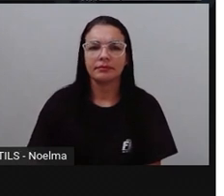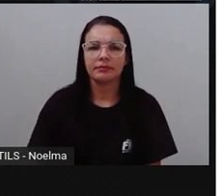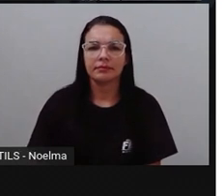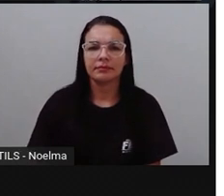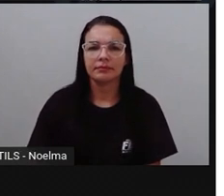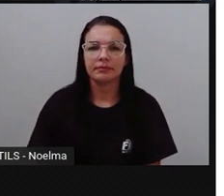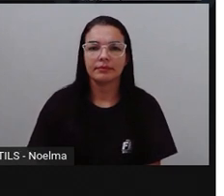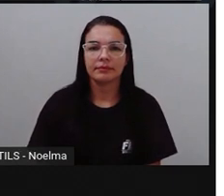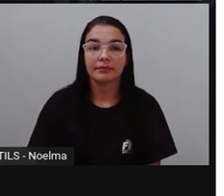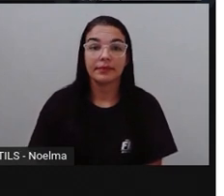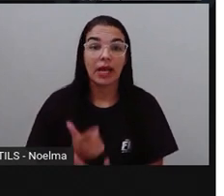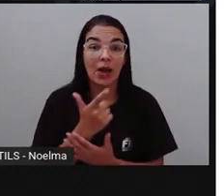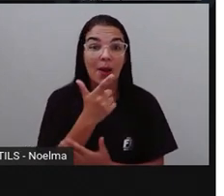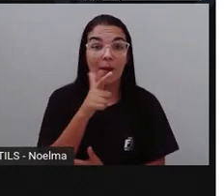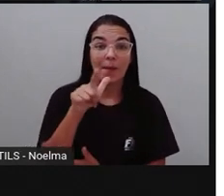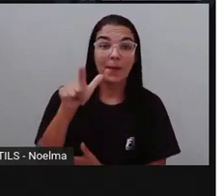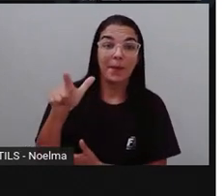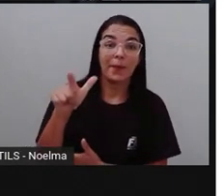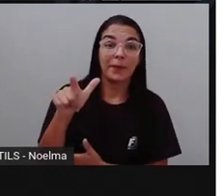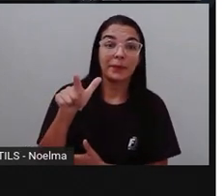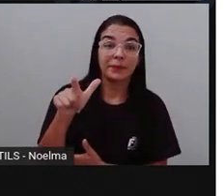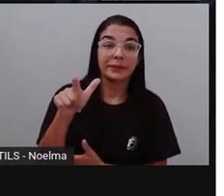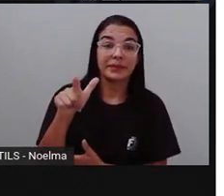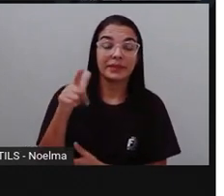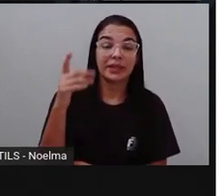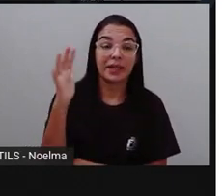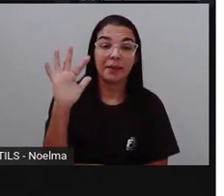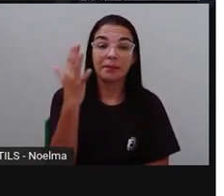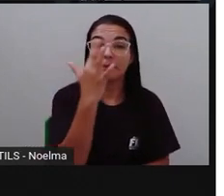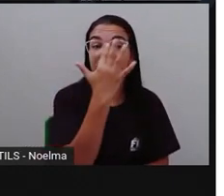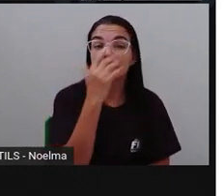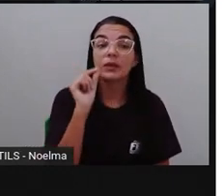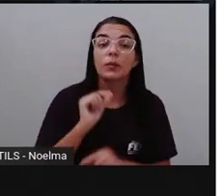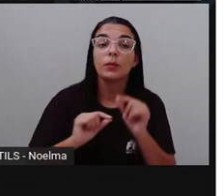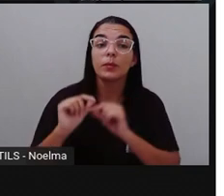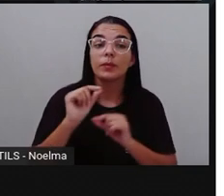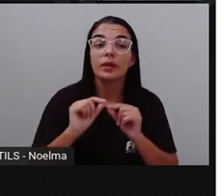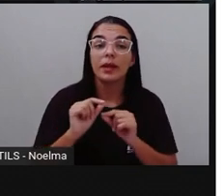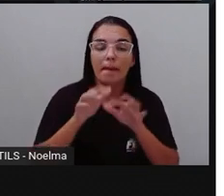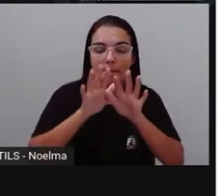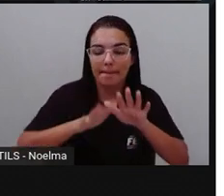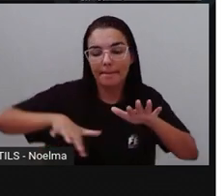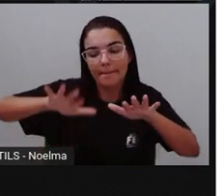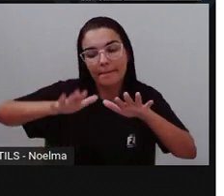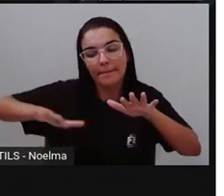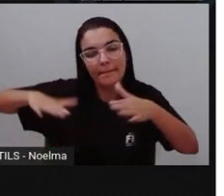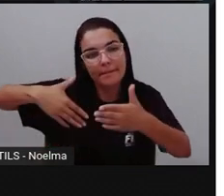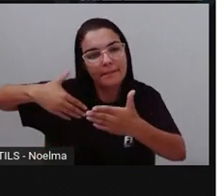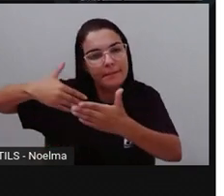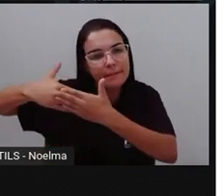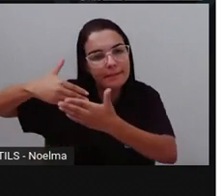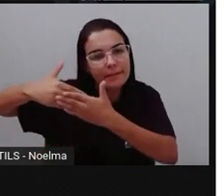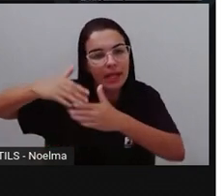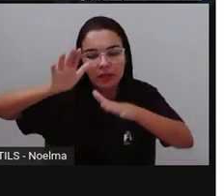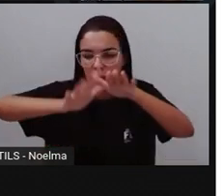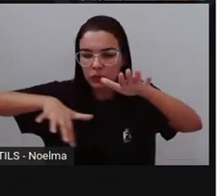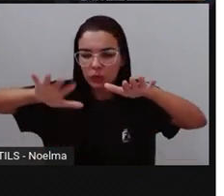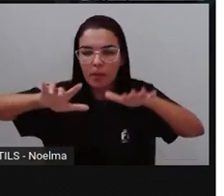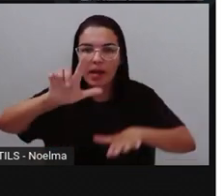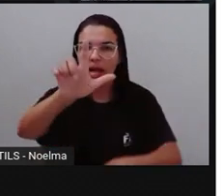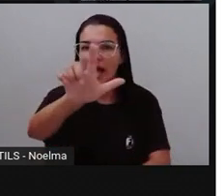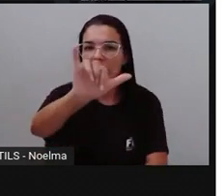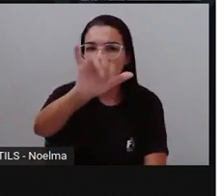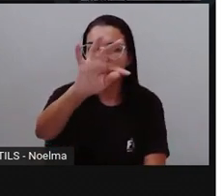Outra planta aqui, Olha só, Que nós vimos, São as plantas litorâneas. O que são